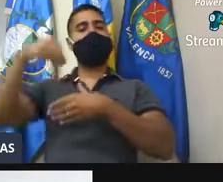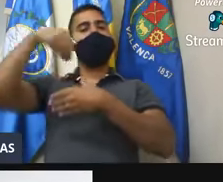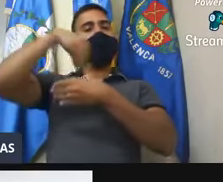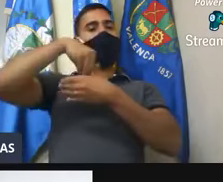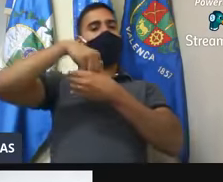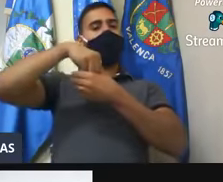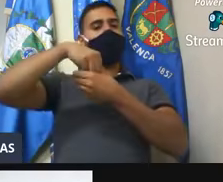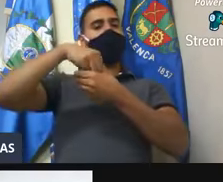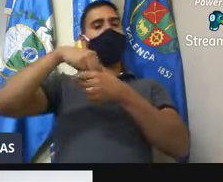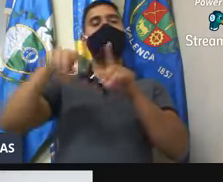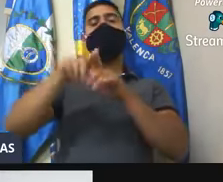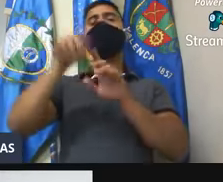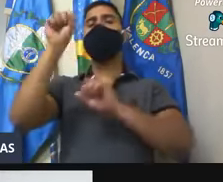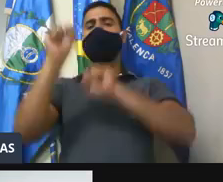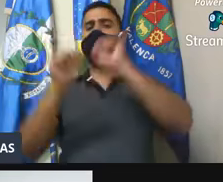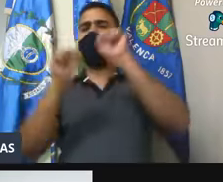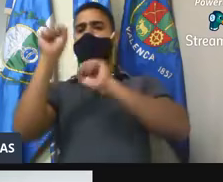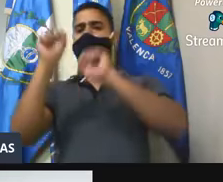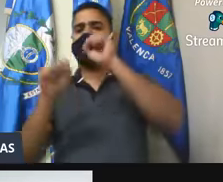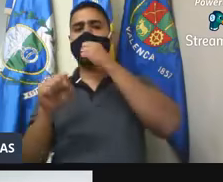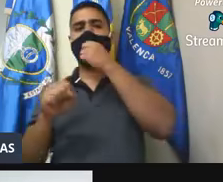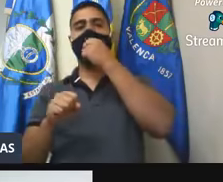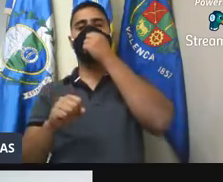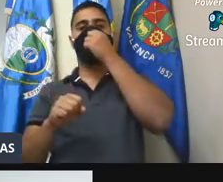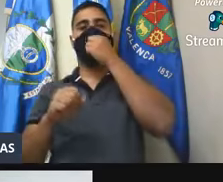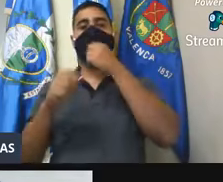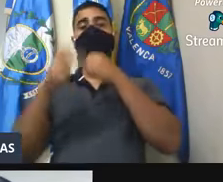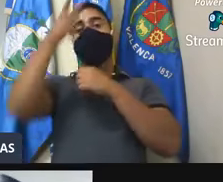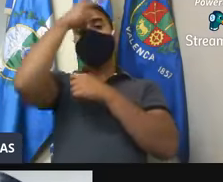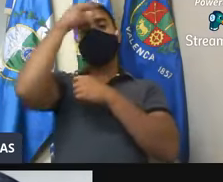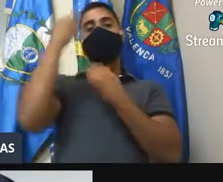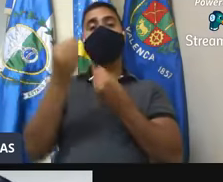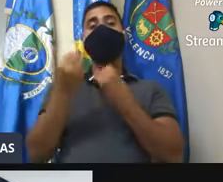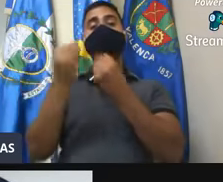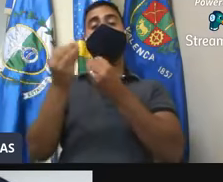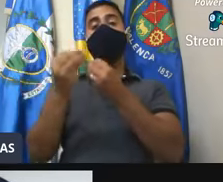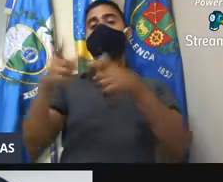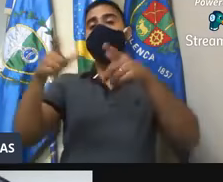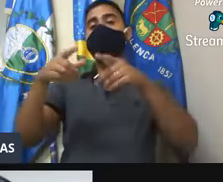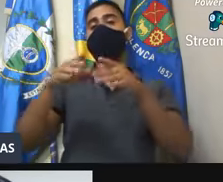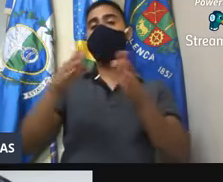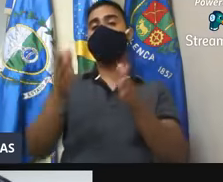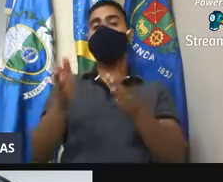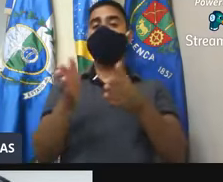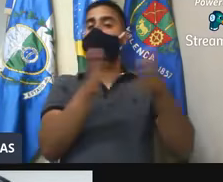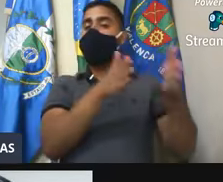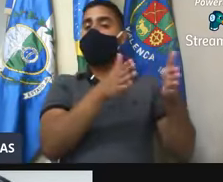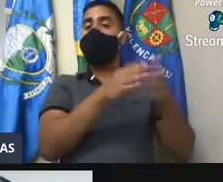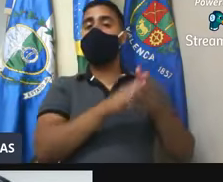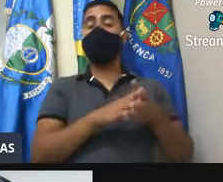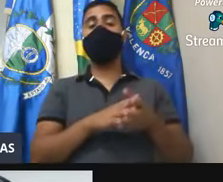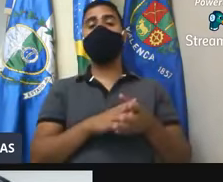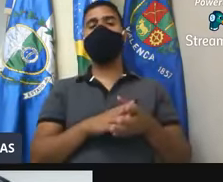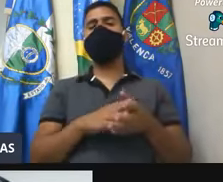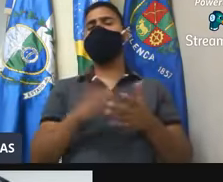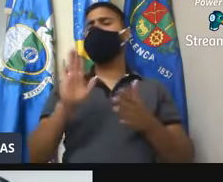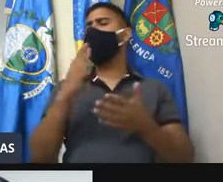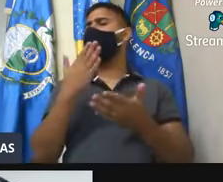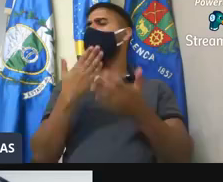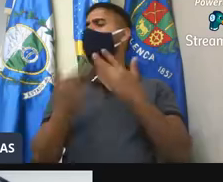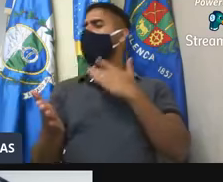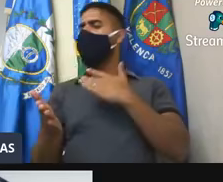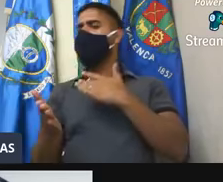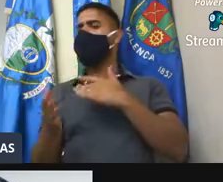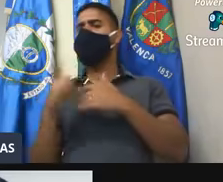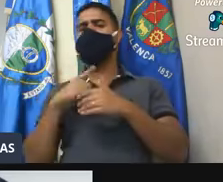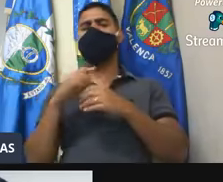é das indústrias, e o prefeito cedeu umas áreas externas, né? Uma área perdida que tinha na Ferreira,